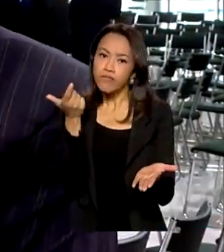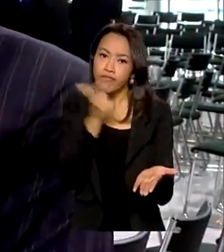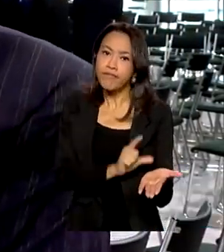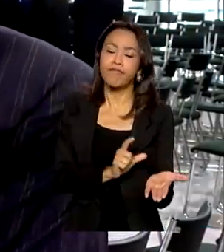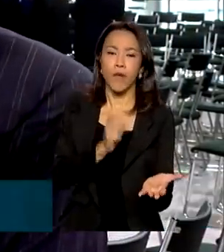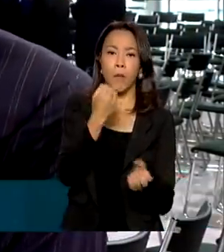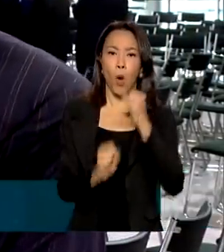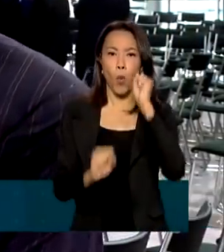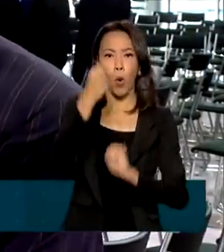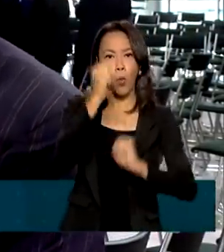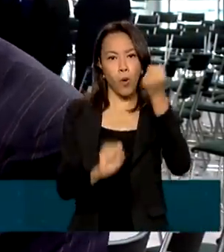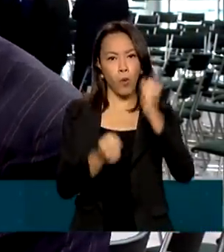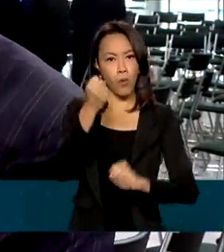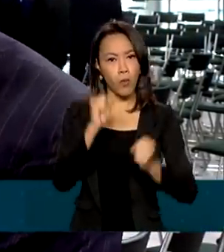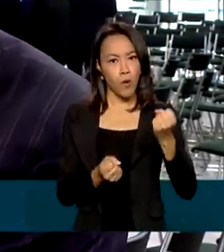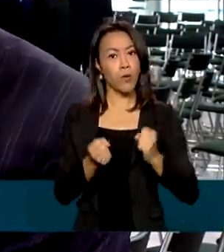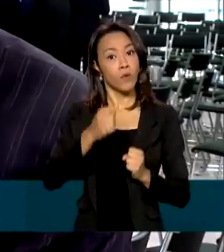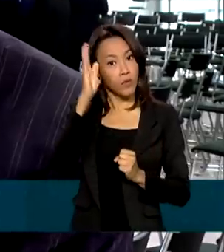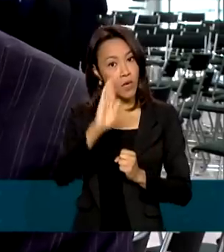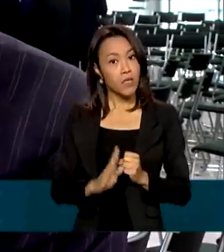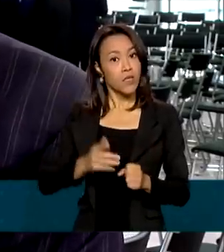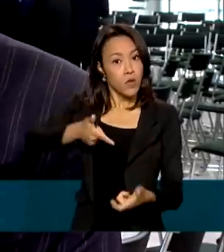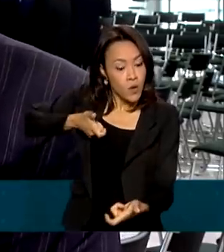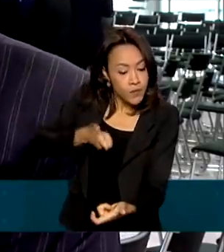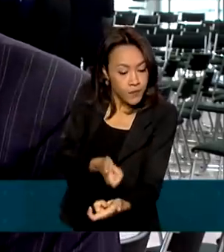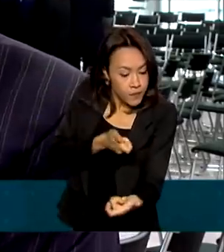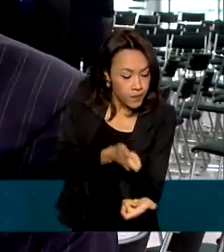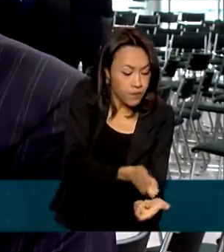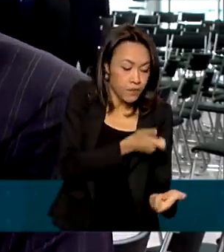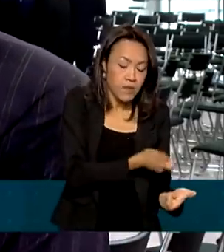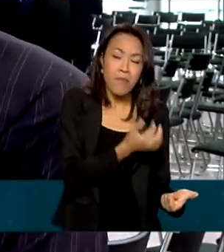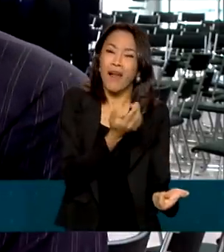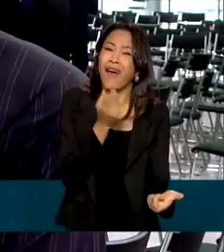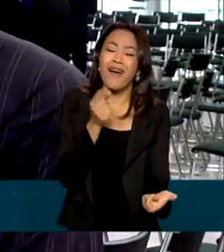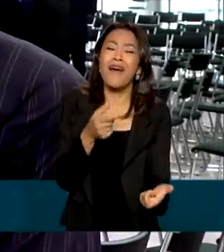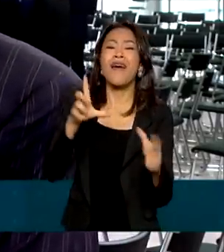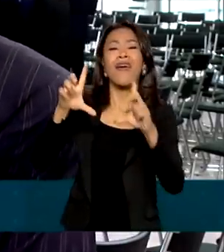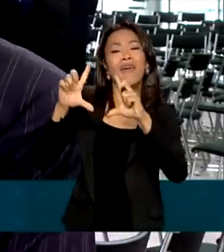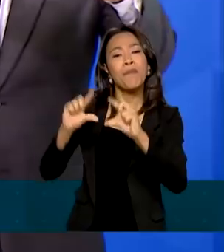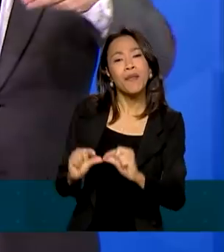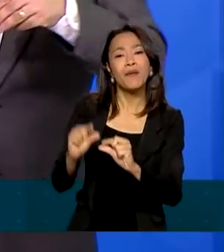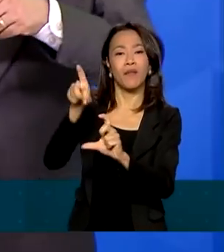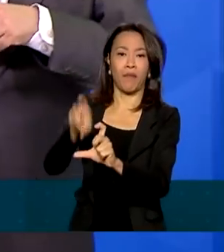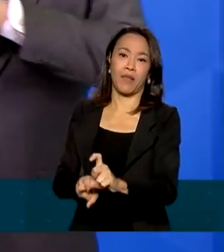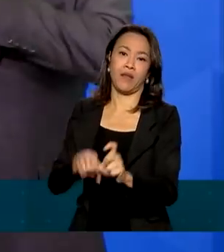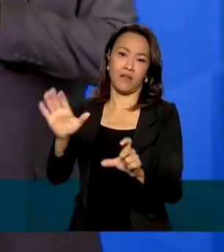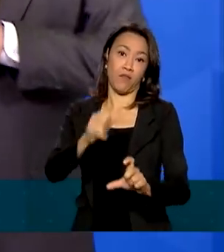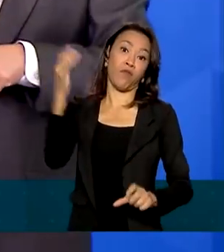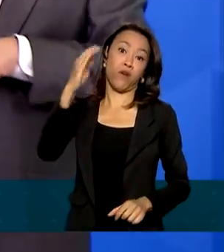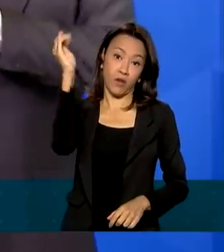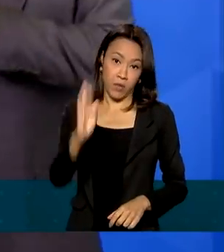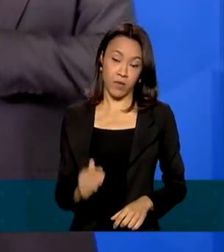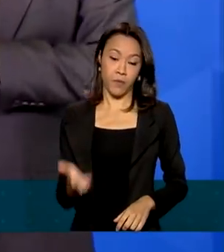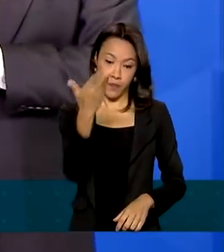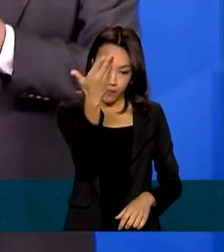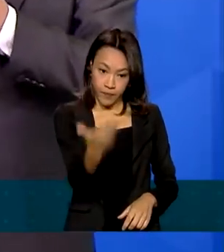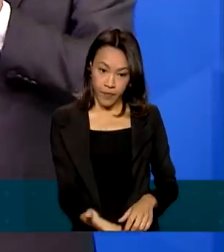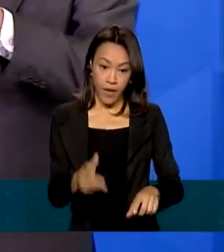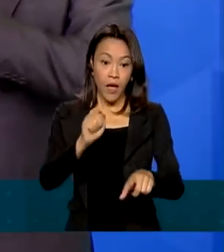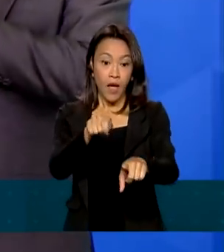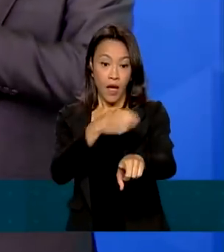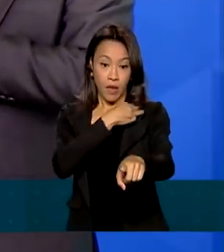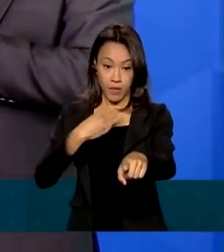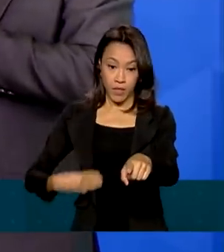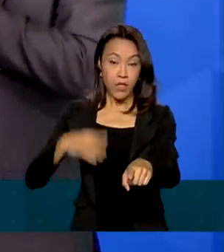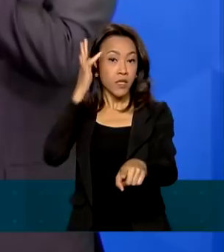e, na medida do possível, com o tempo, dependemos menos do exterior. A ministra Tereza Cristina explicou